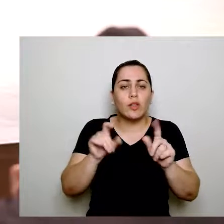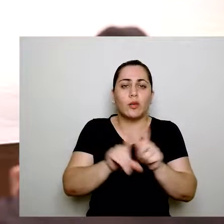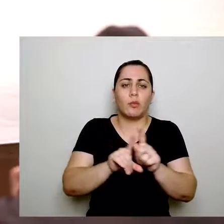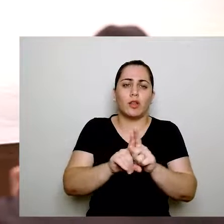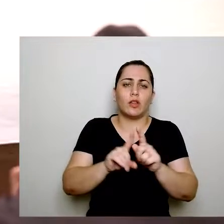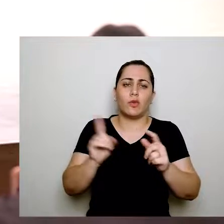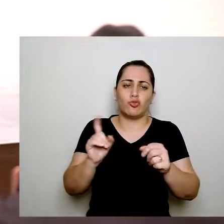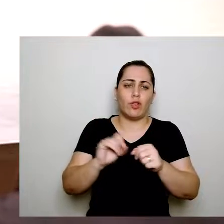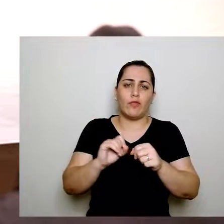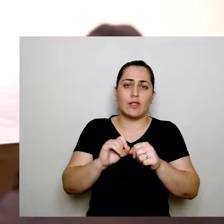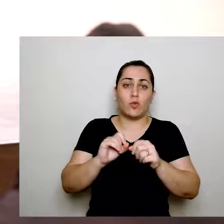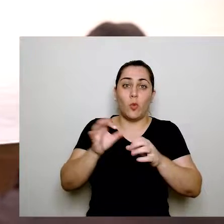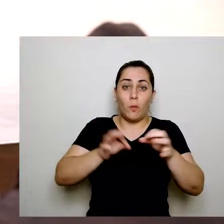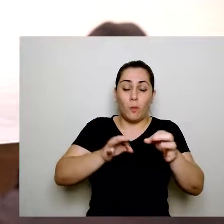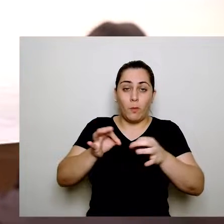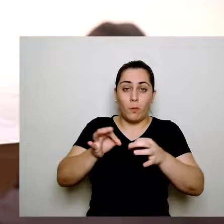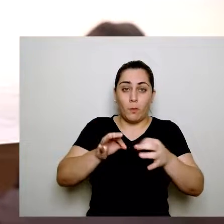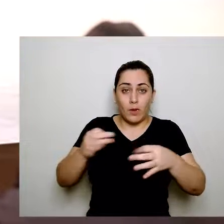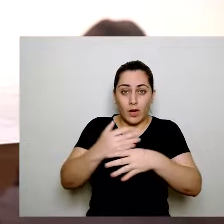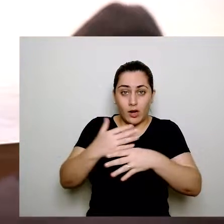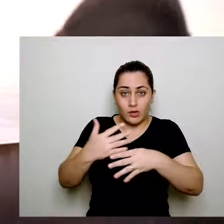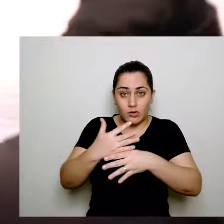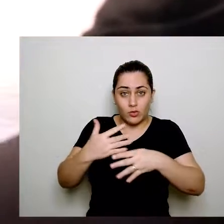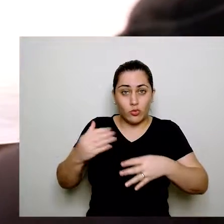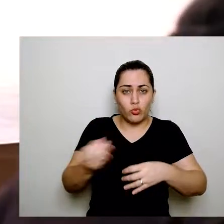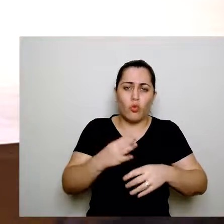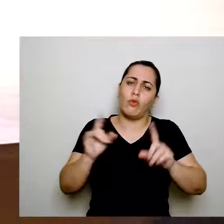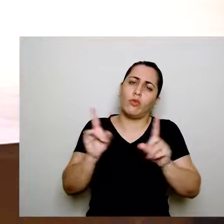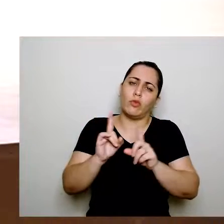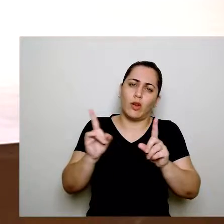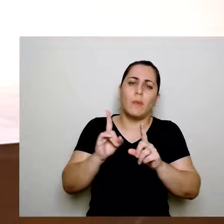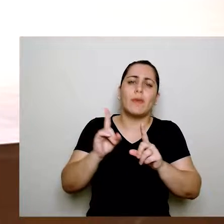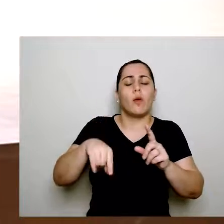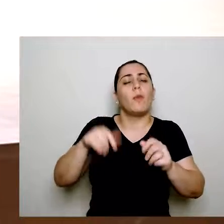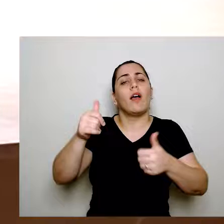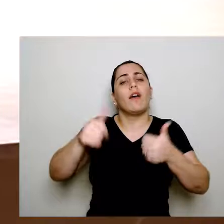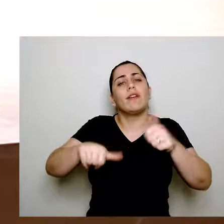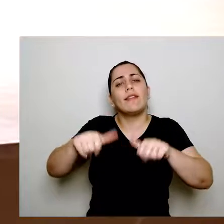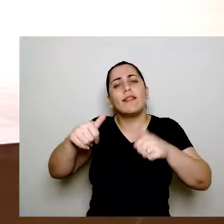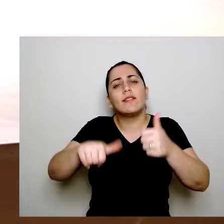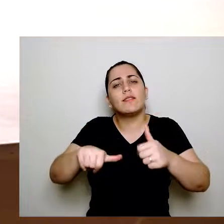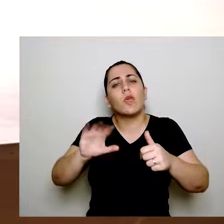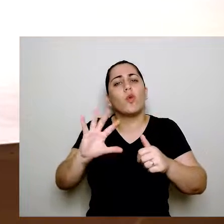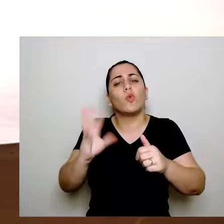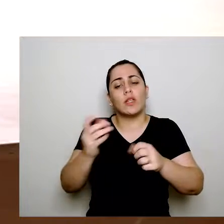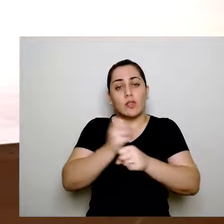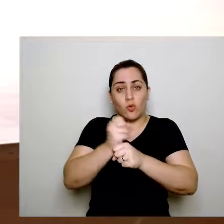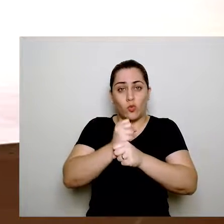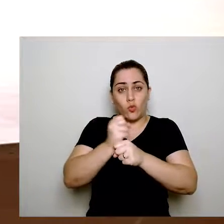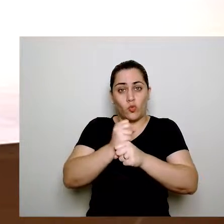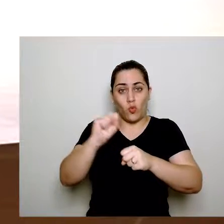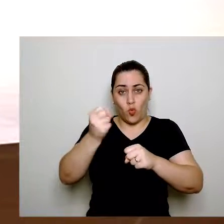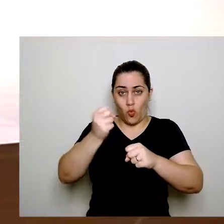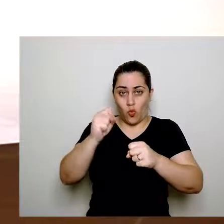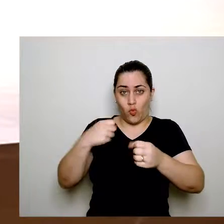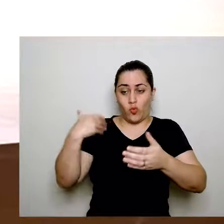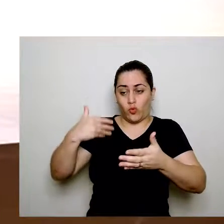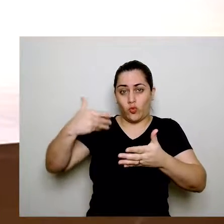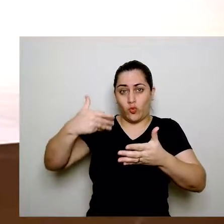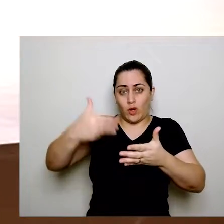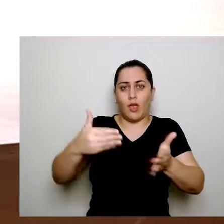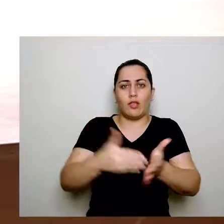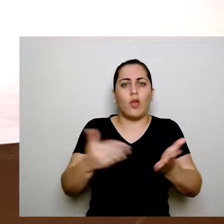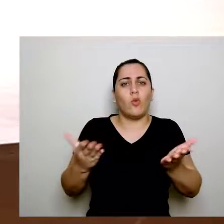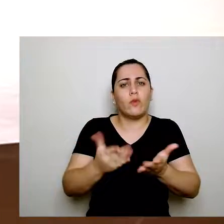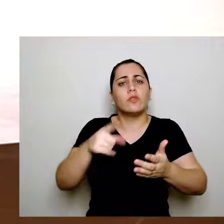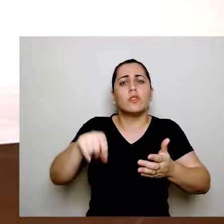estamos fazendo um novo plano diretor. Nós estamos fazendo uma avaliação do que aconteceu nesses oito anos, tá certo? E queremos que os senhores se